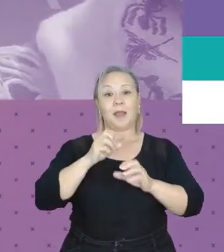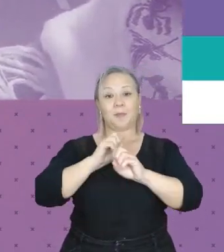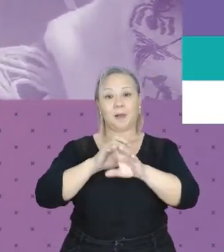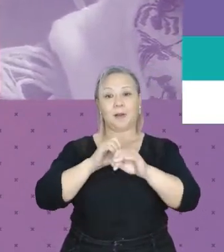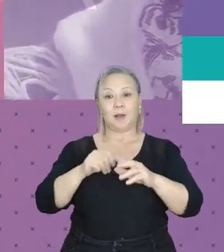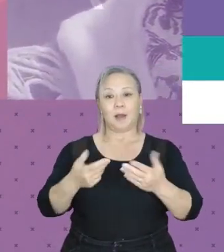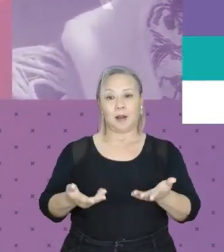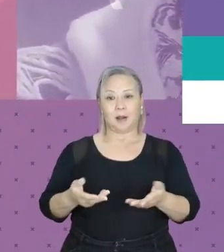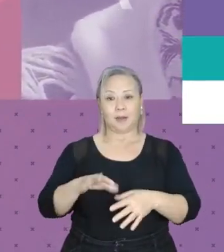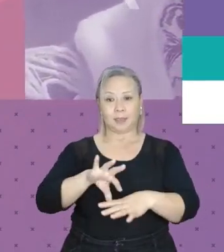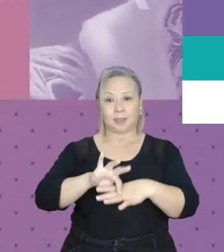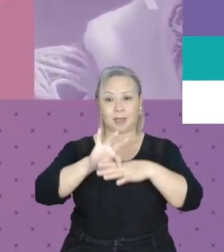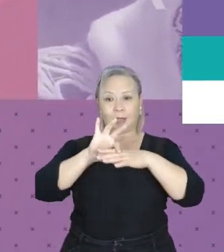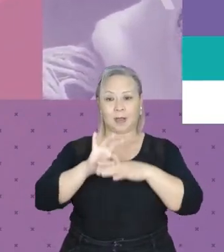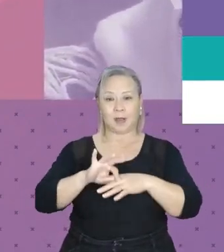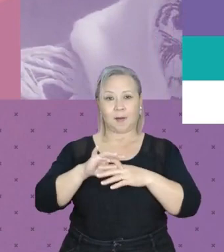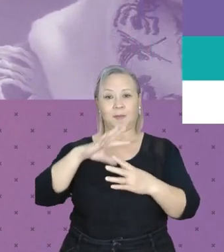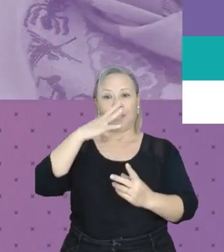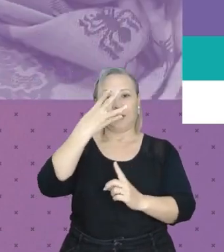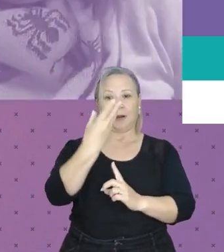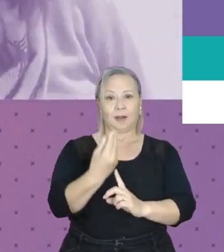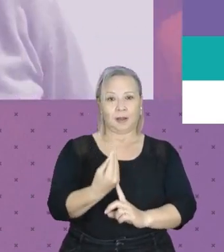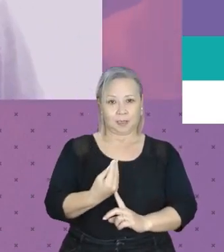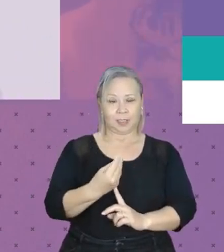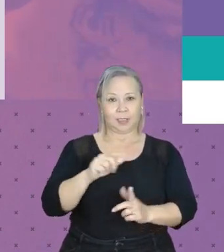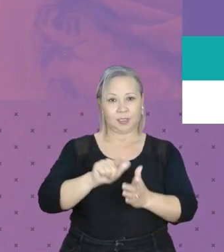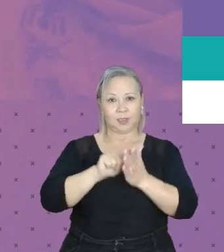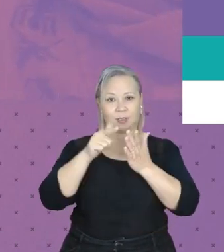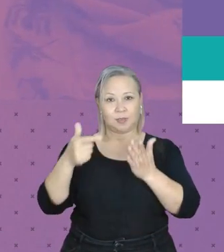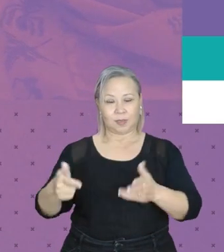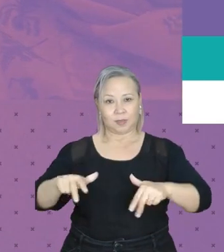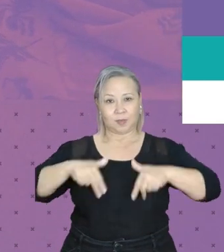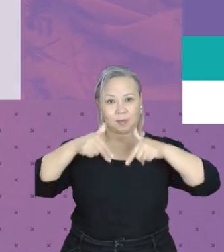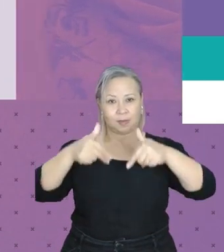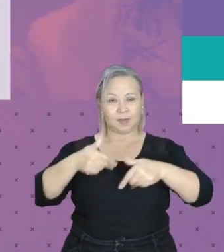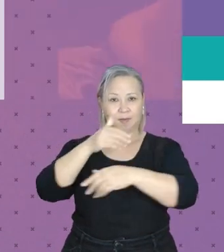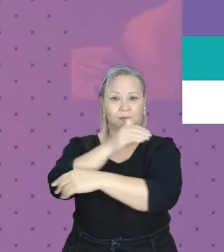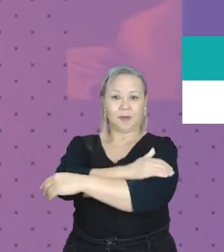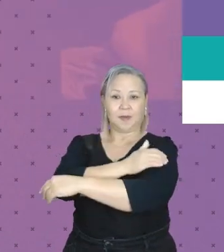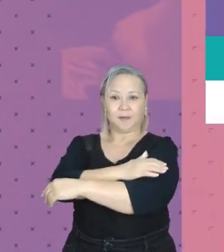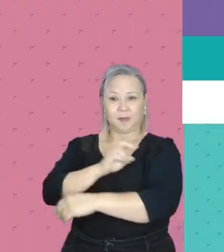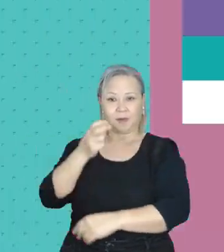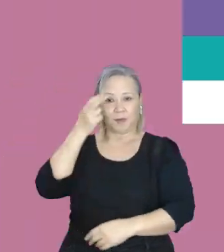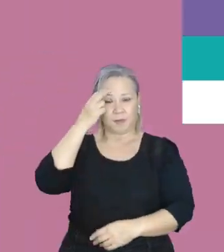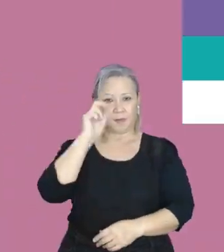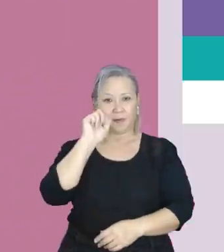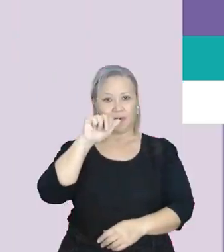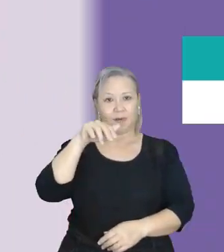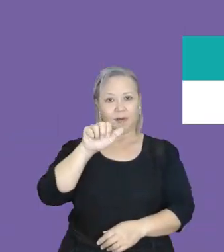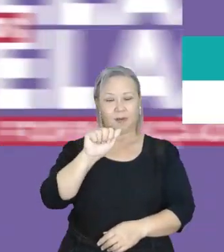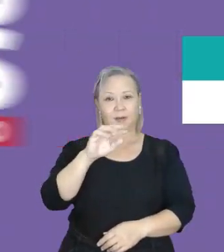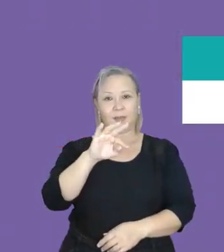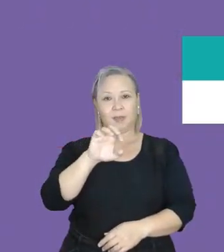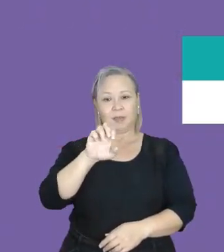ministrada pela artista, jornalista, militante, feminista e cultural Ana Terra Viana.